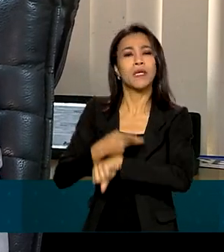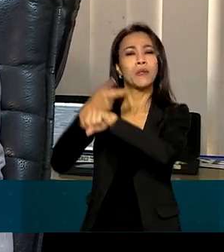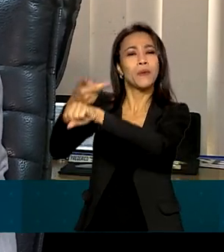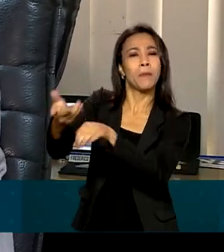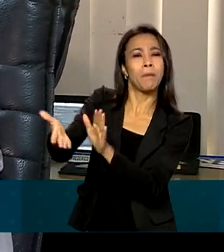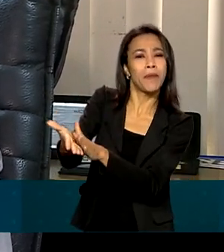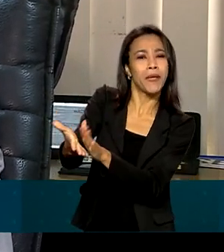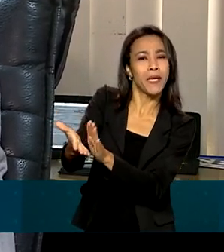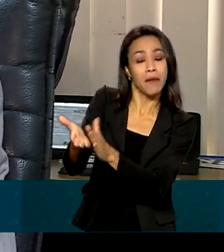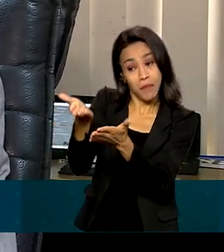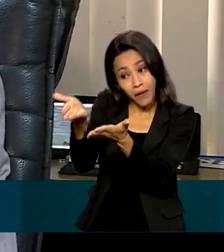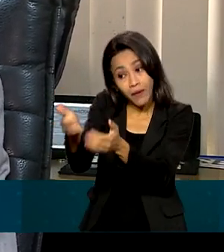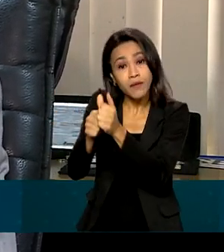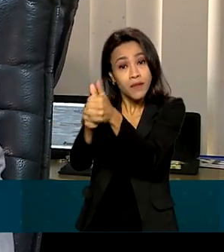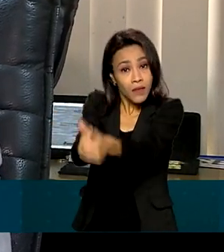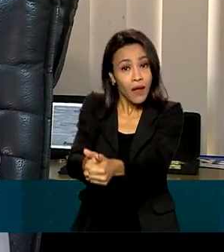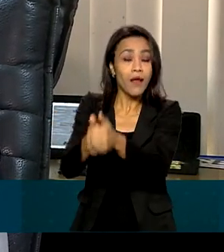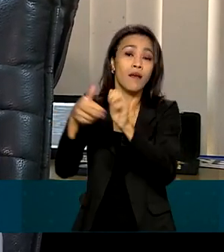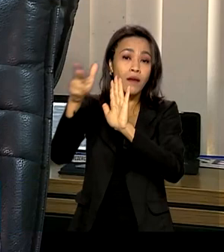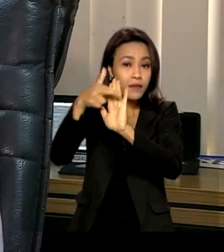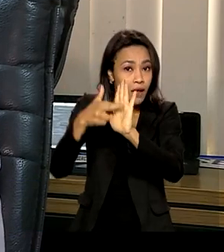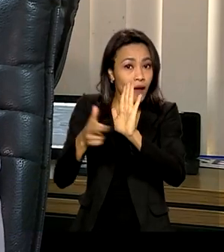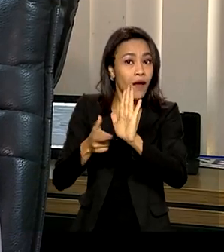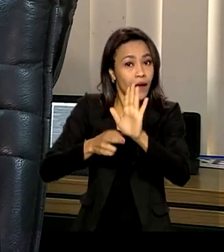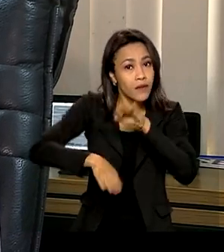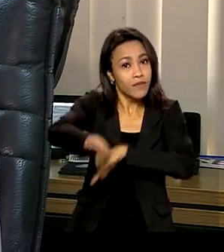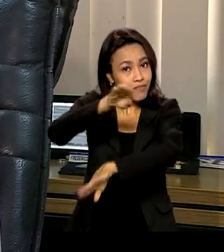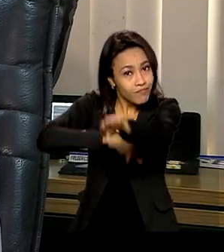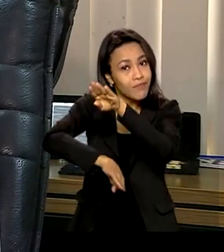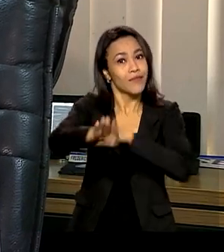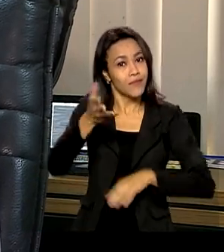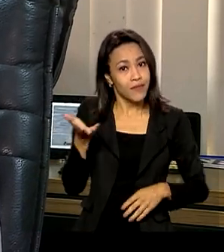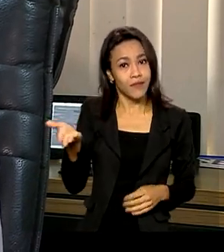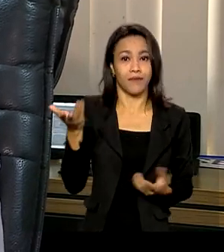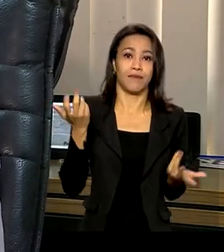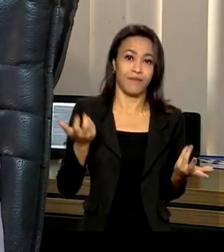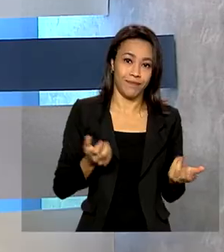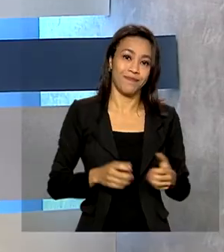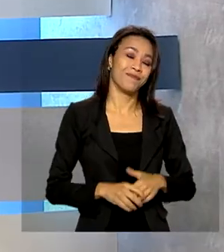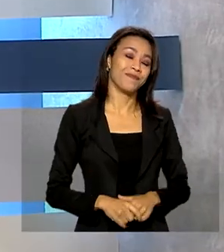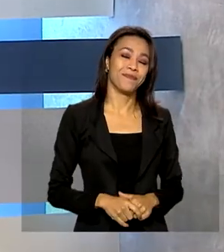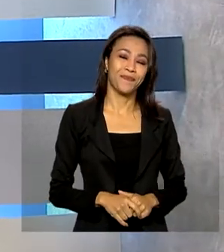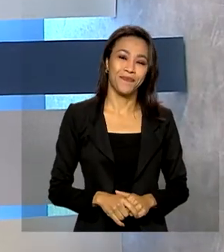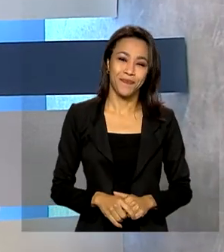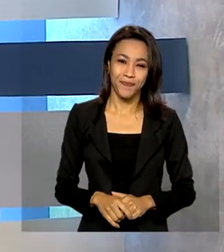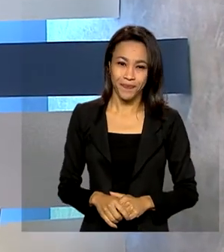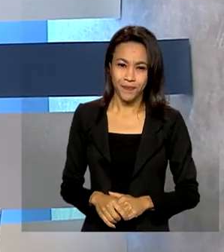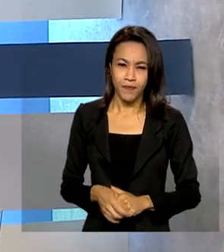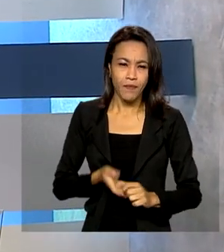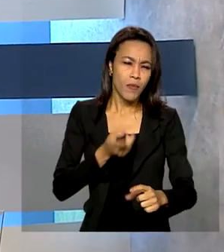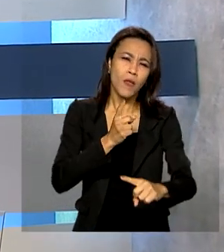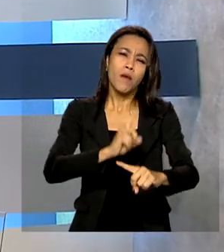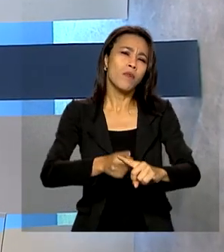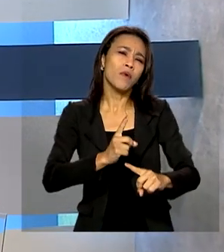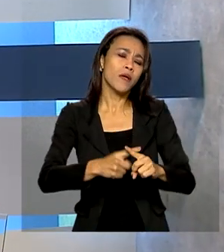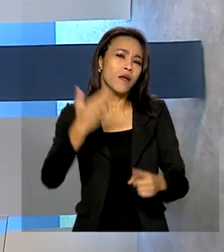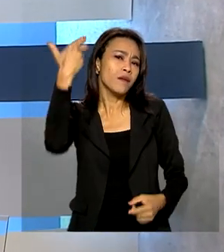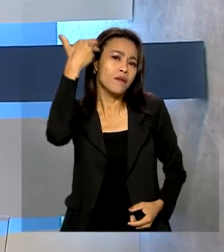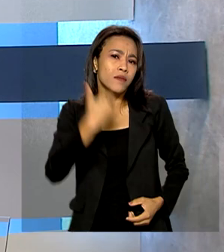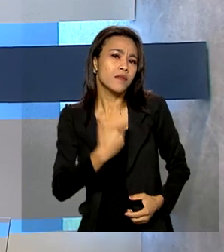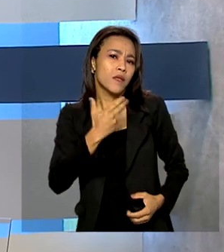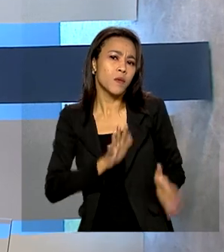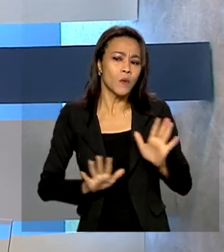para quem segue as regras de trânsito, ter uma conduta harmoniosa ao volante. E por que não ser um motorista